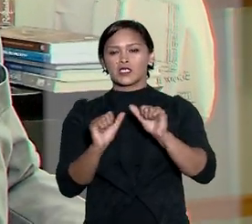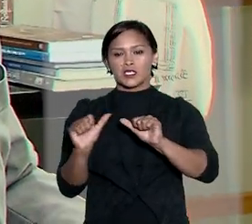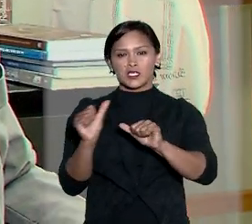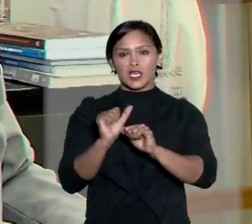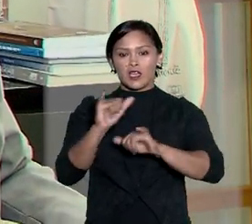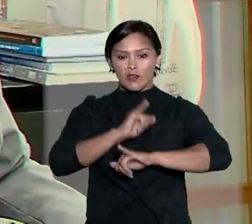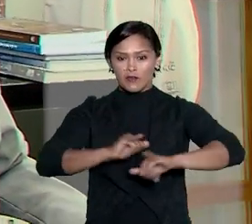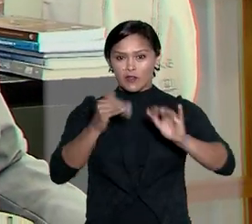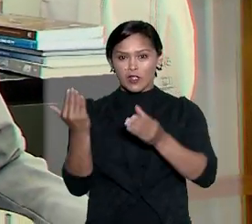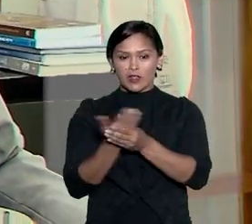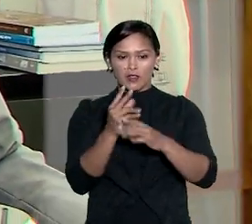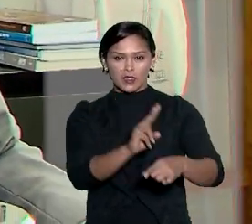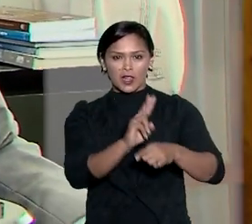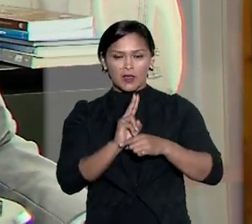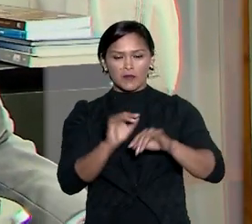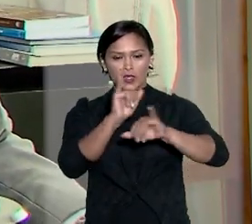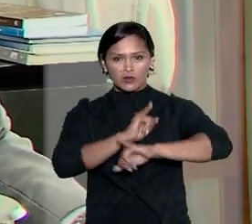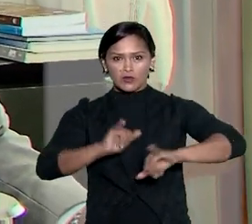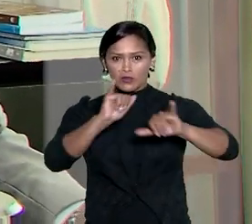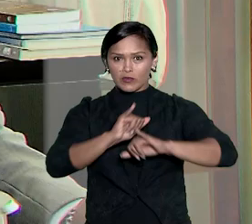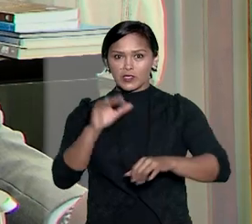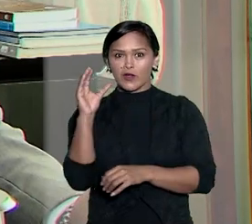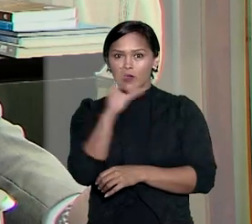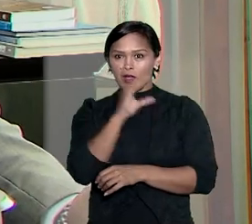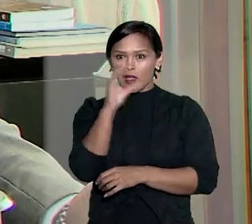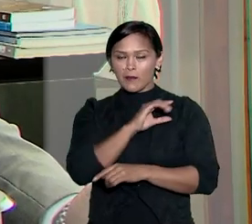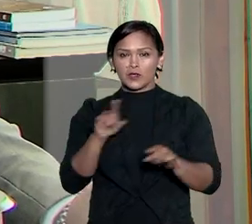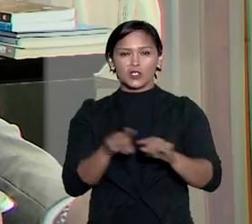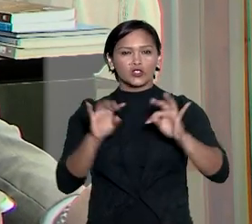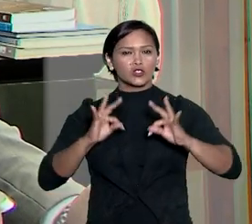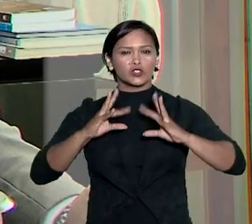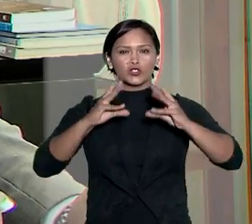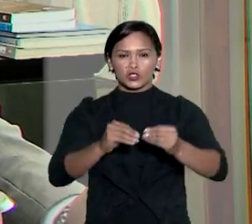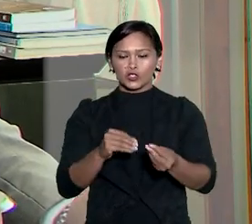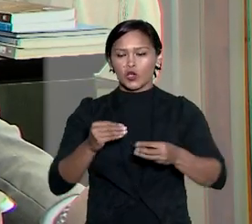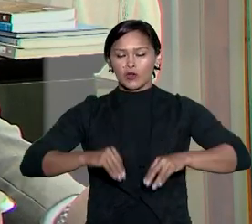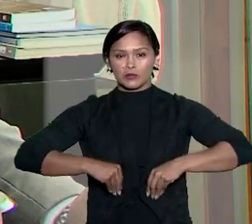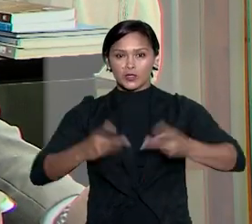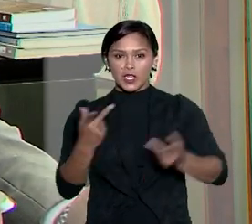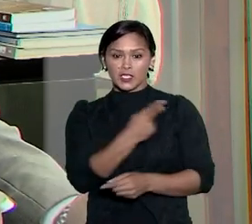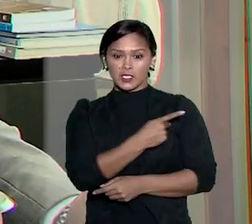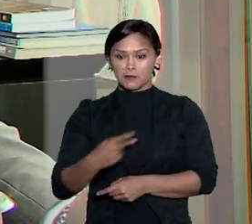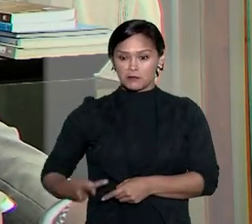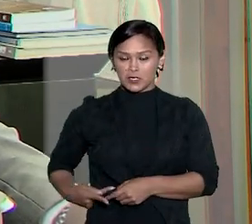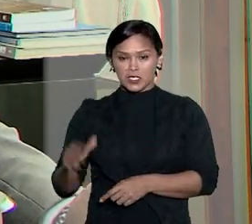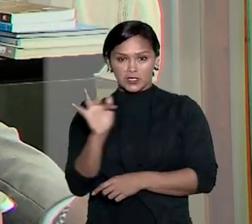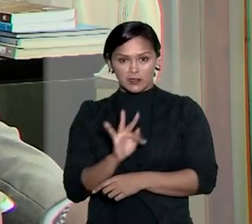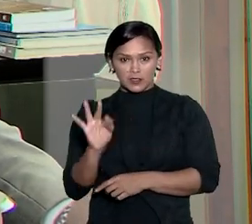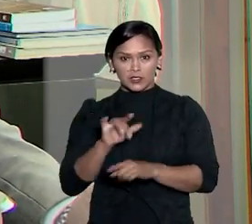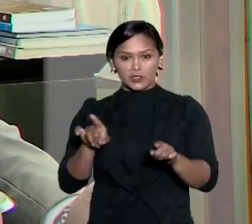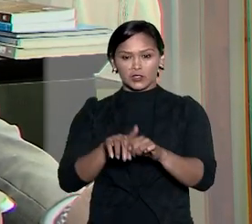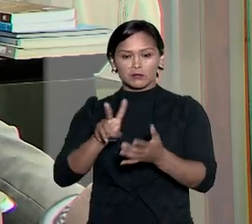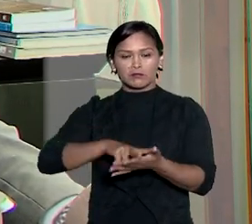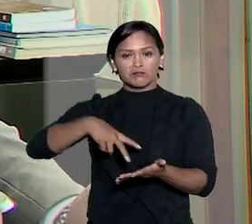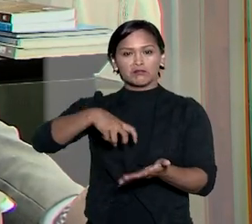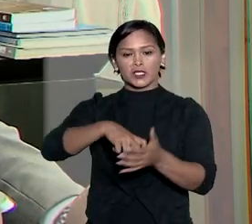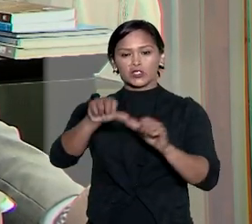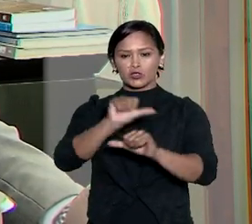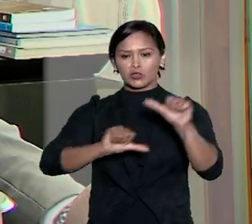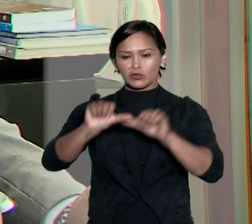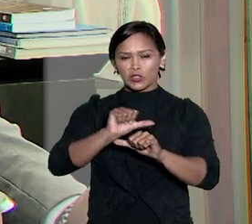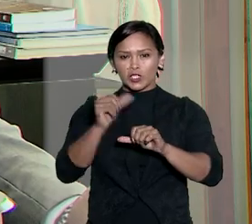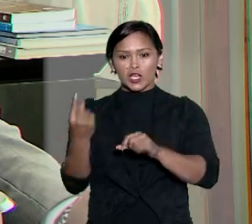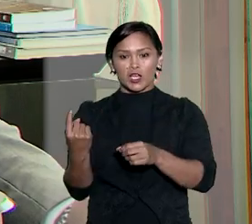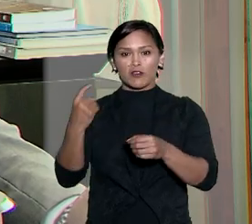sem a subsistência da liminar que ordenou a divulgação imediata de todas as despesas presidenciais, sob pena de se